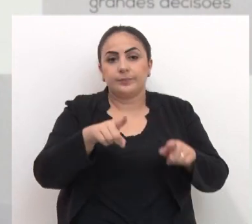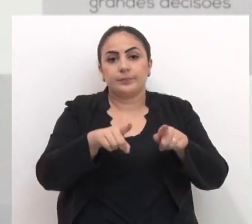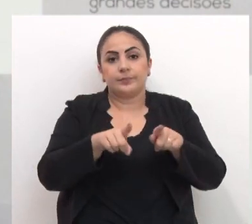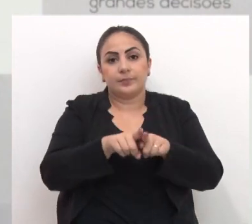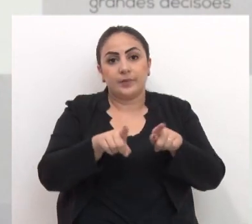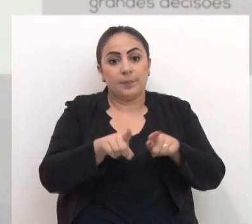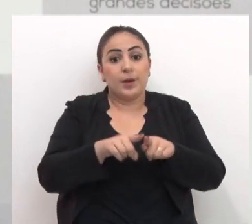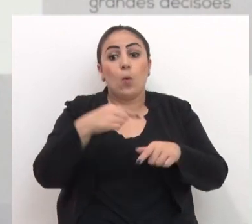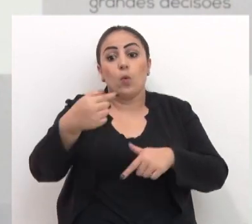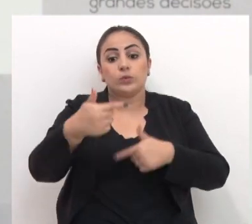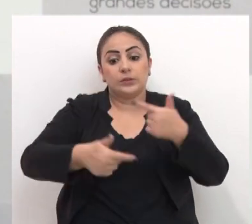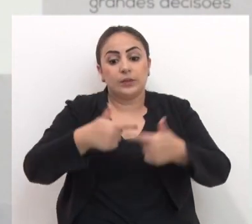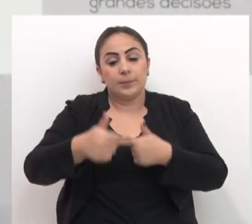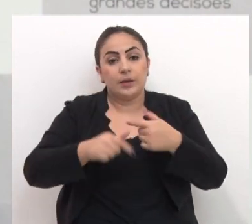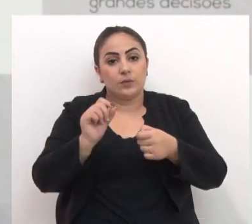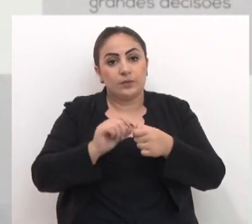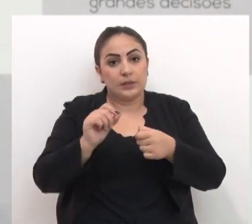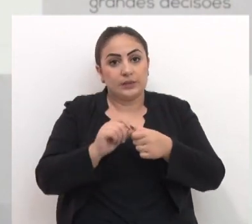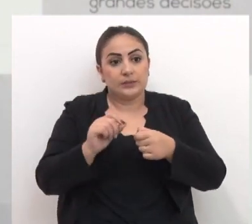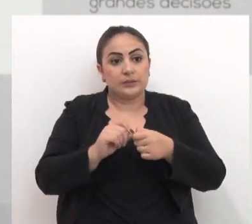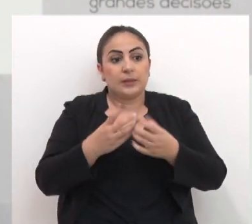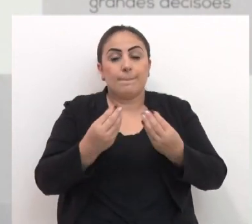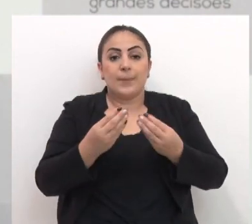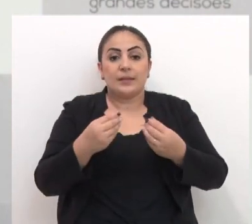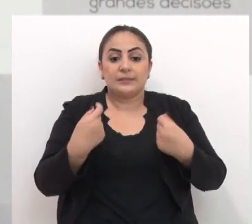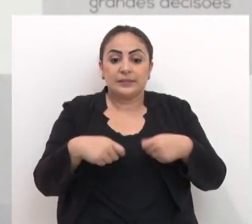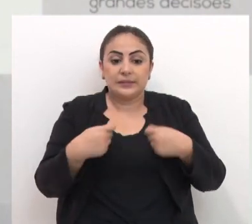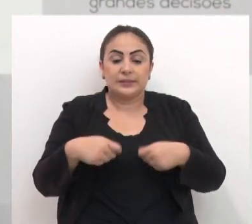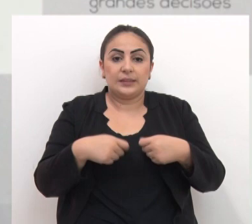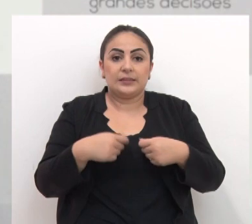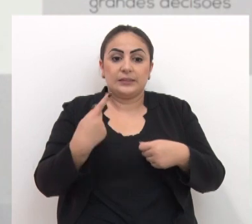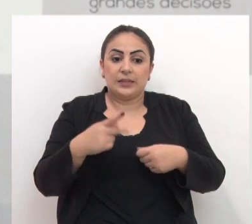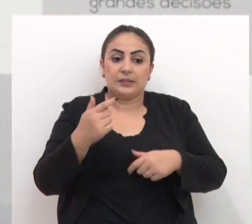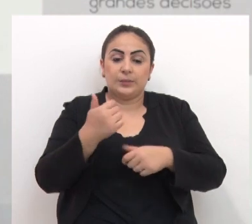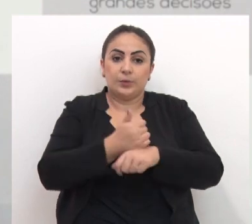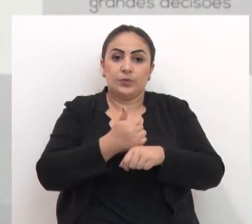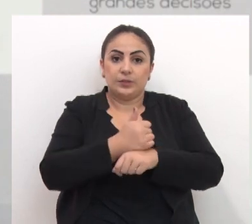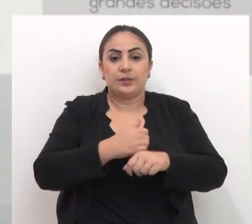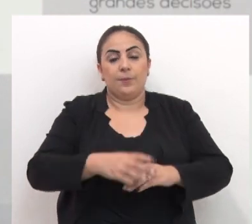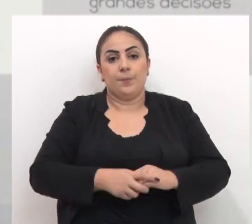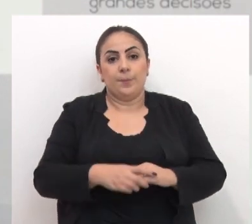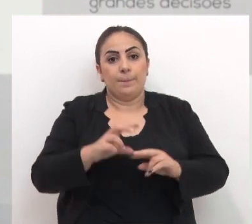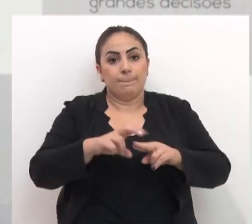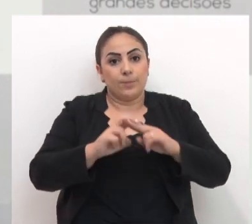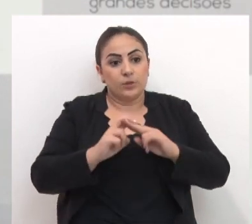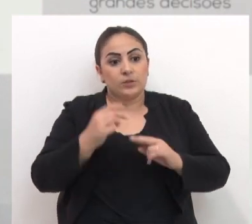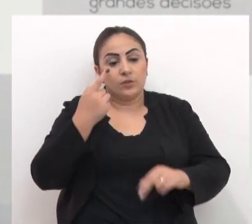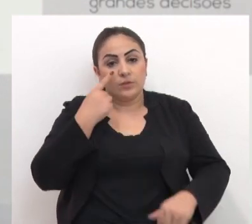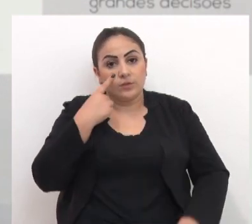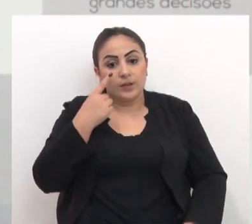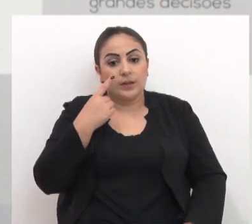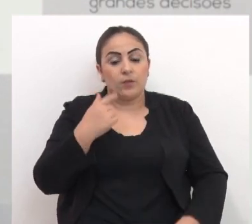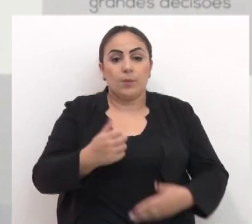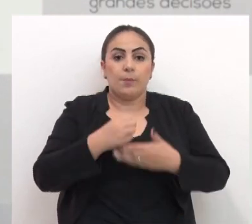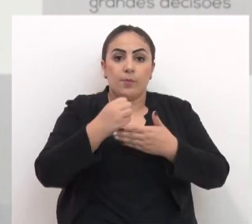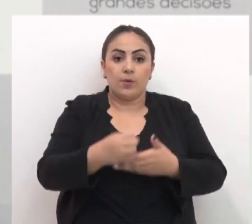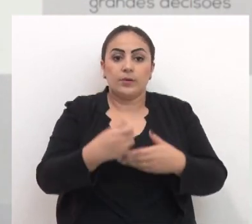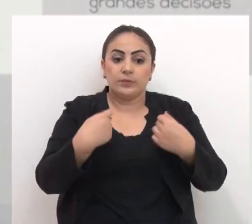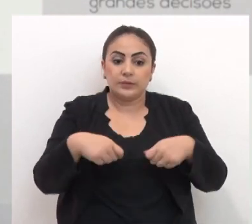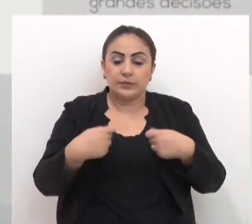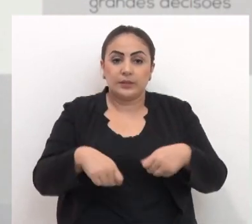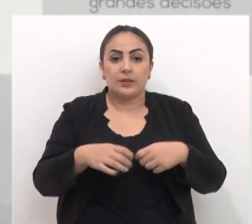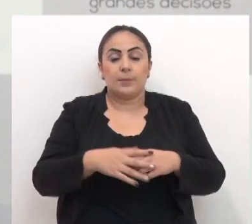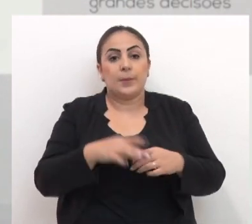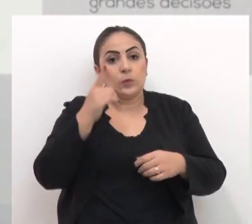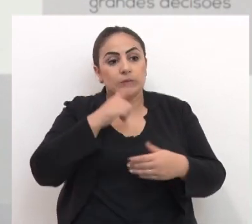hospital e outros serviços que passam a ser oferecidos haverá ainda muito mais a necessidade desse profissional. Então esse profissional vai dar